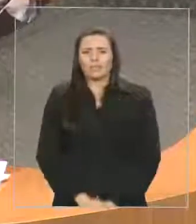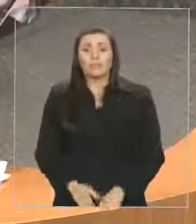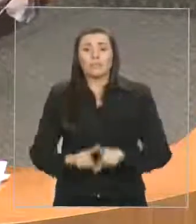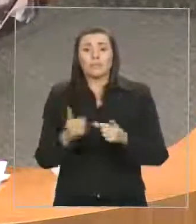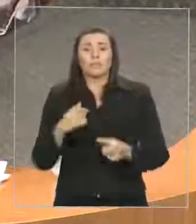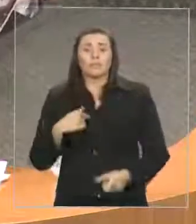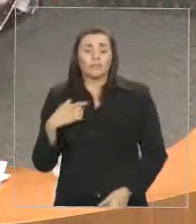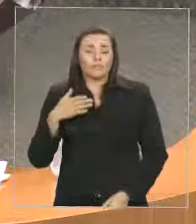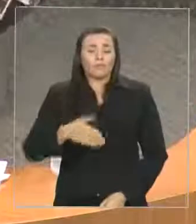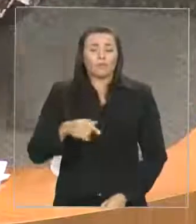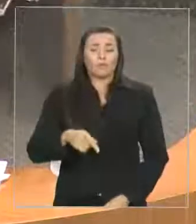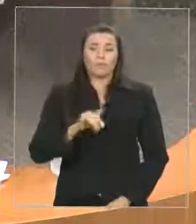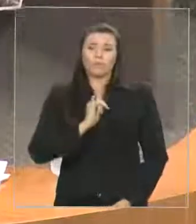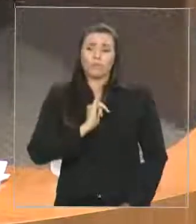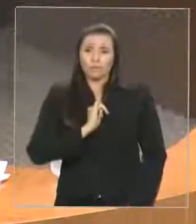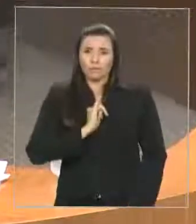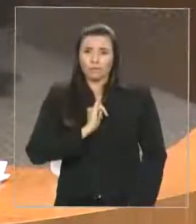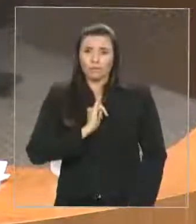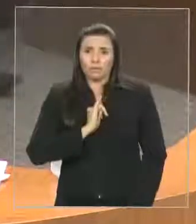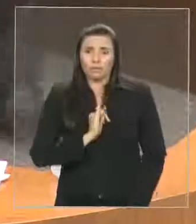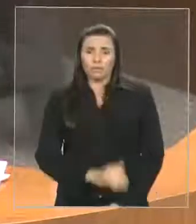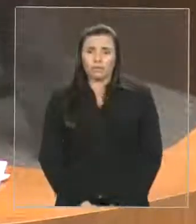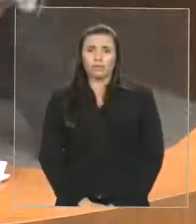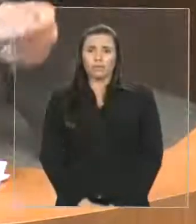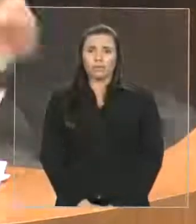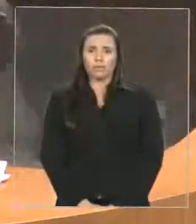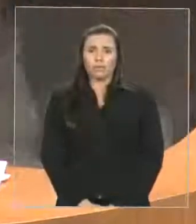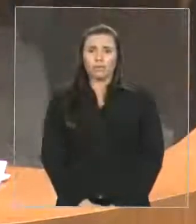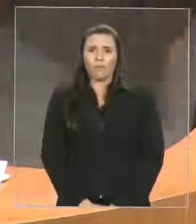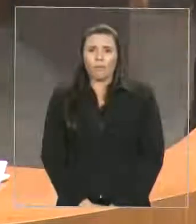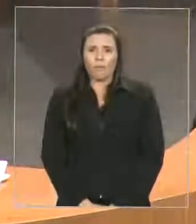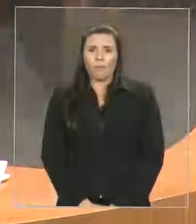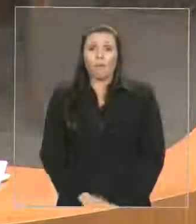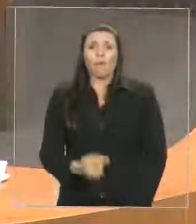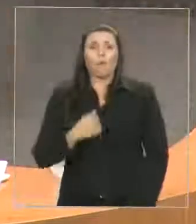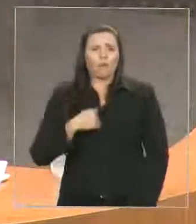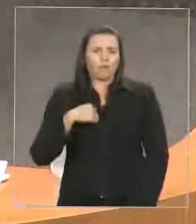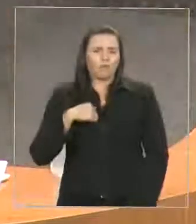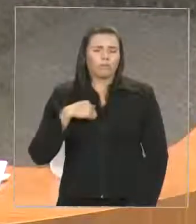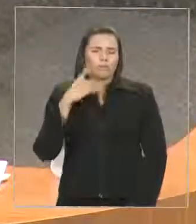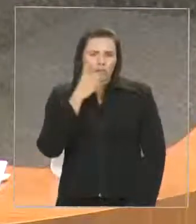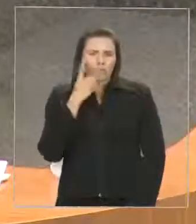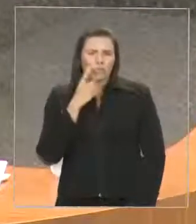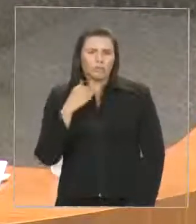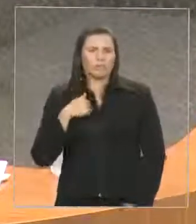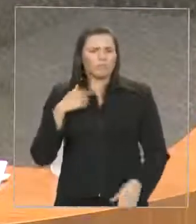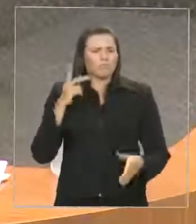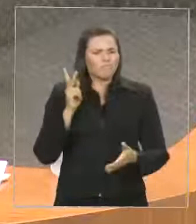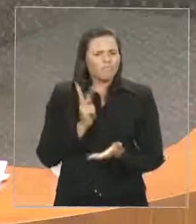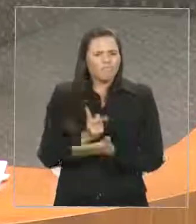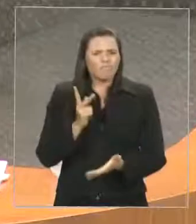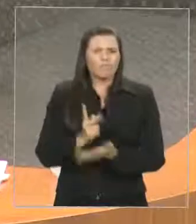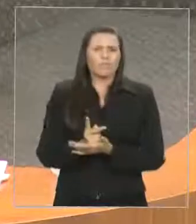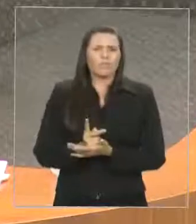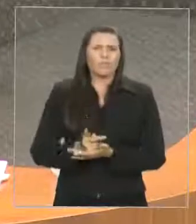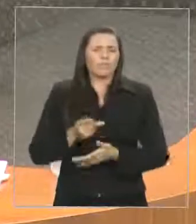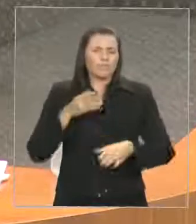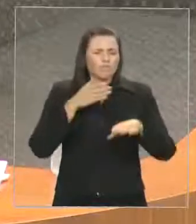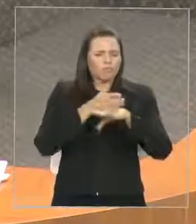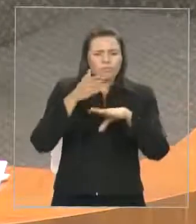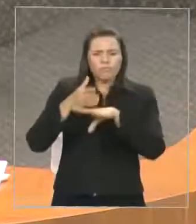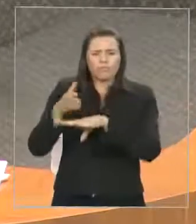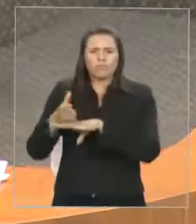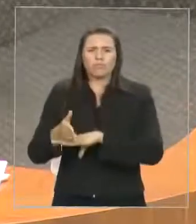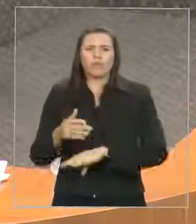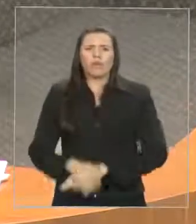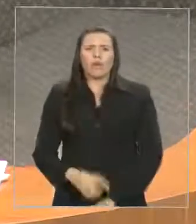Imperatriz, durante o Parlamento Amazônico, eu sou um deputado de rua, mandato popular, eu olho no olho do